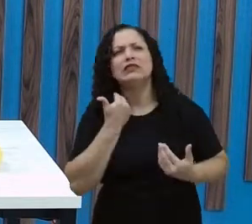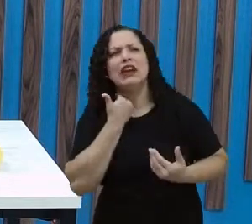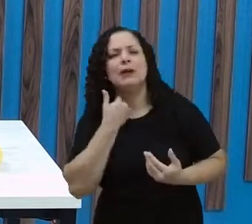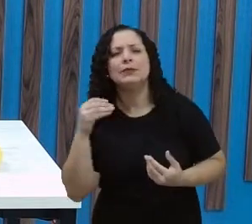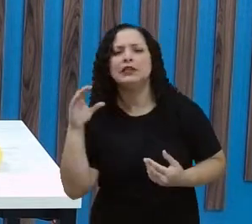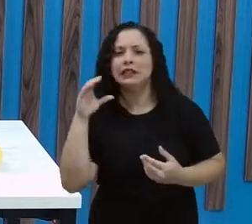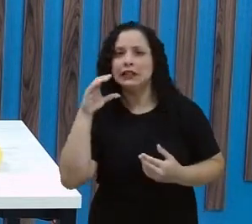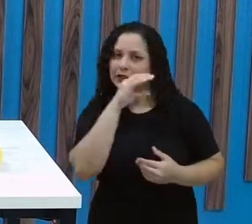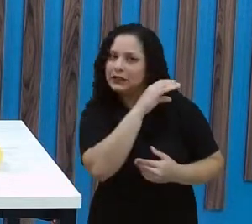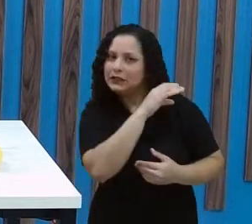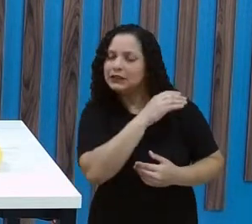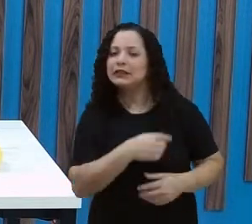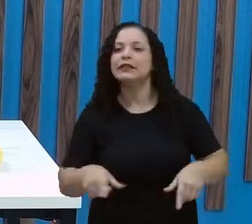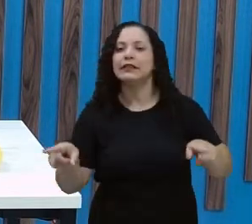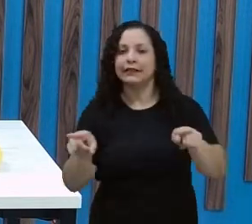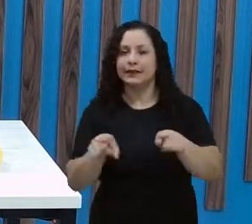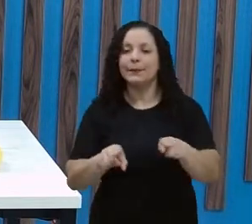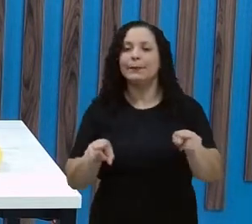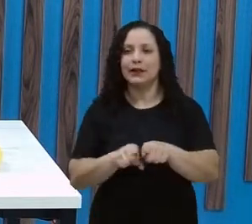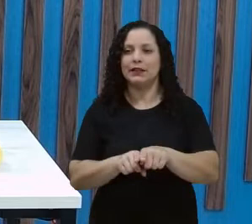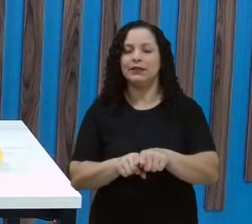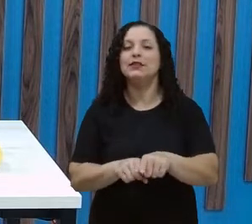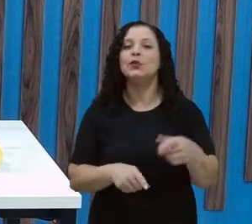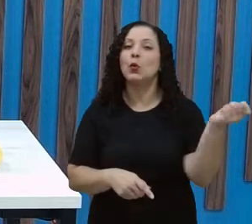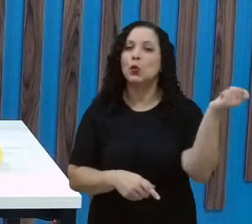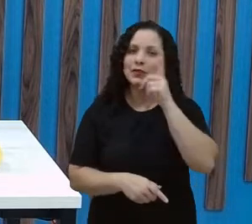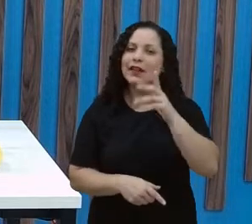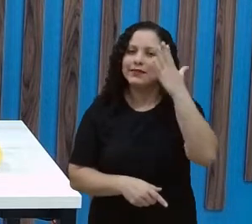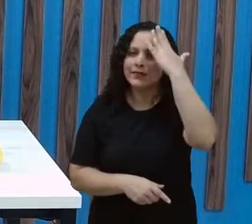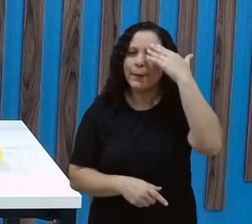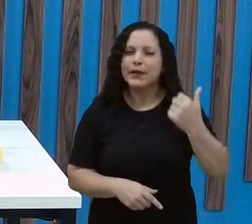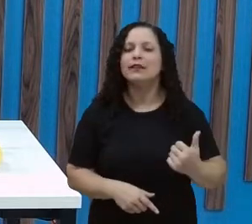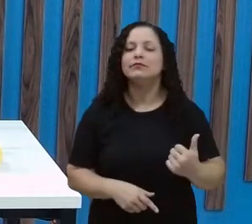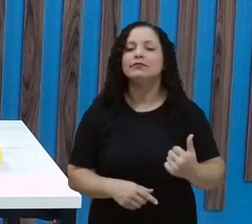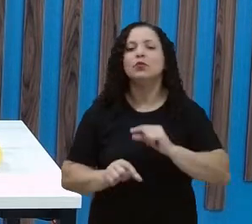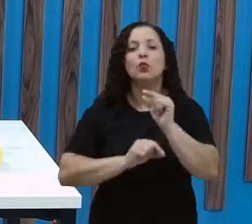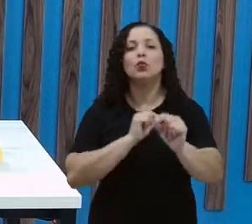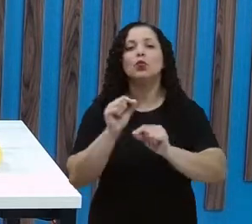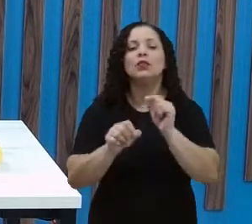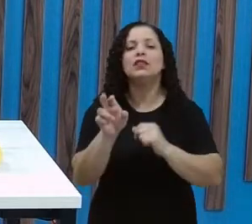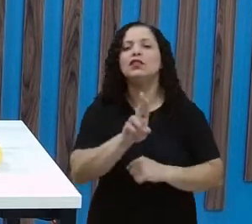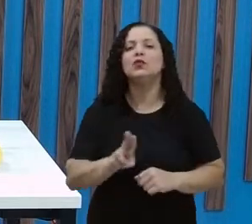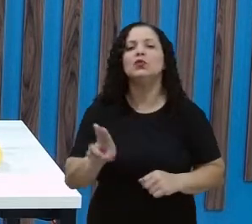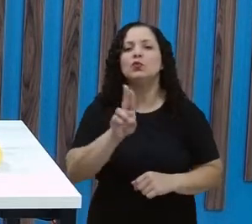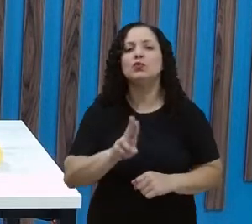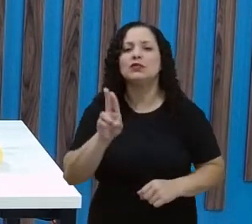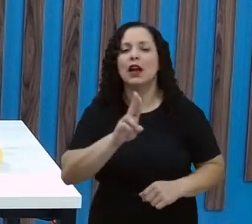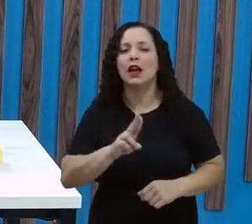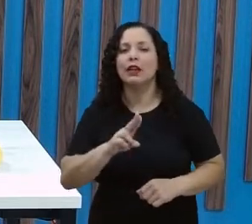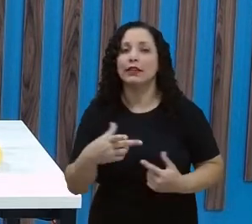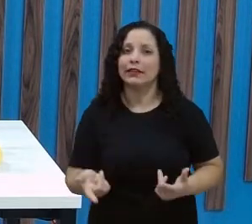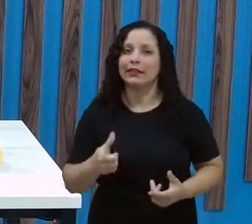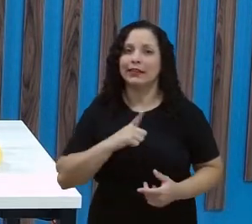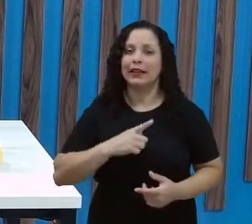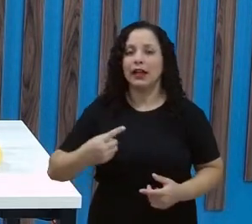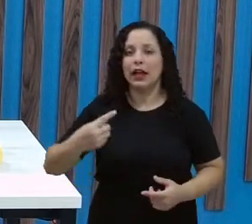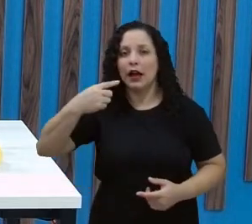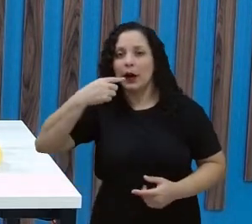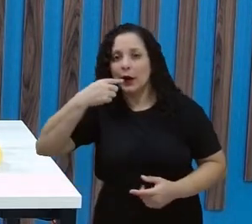com febre, a gente também mede. Mede a temperatura. E qual é o instrumento que a gente utiliza para medir a temperatura? A o